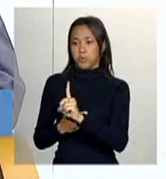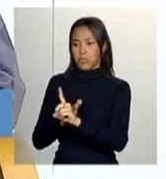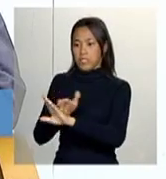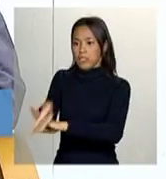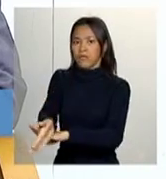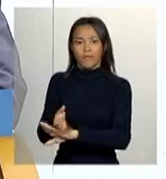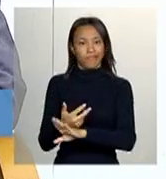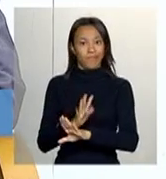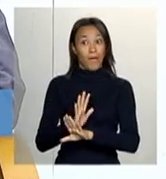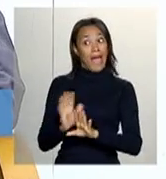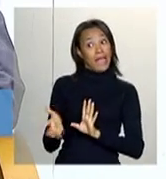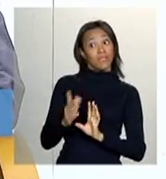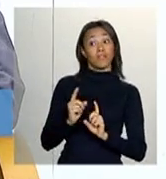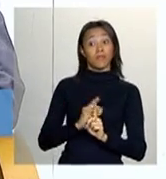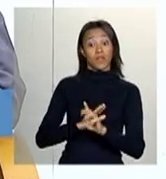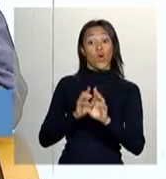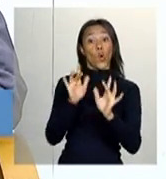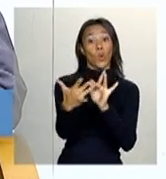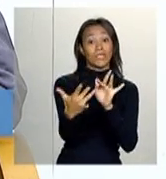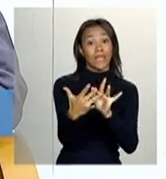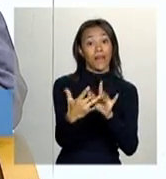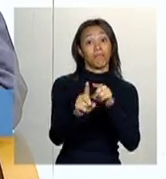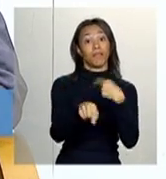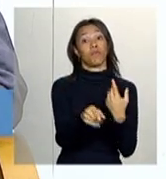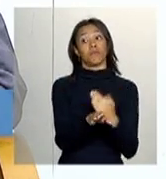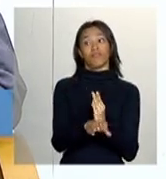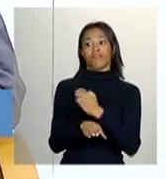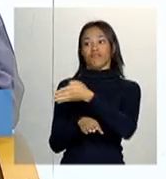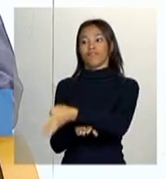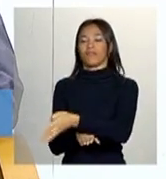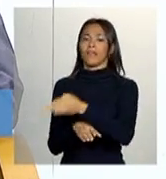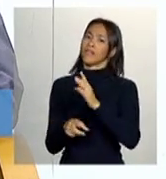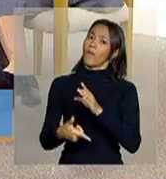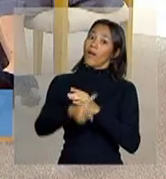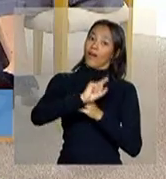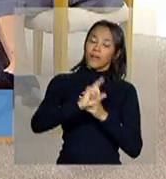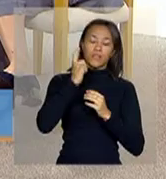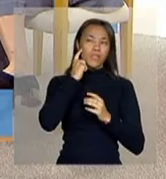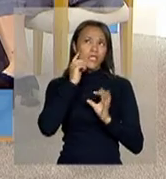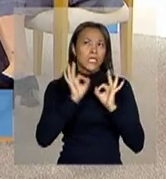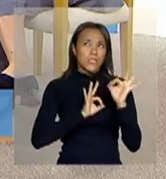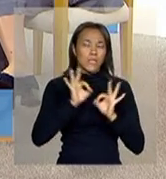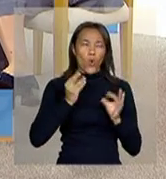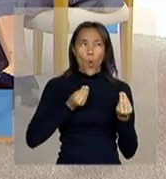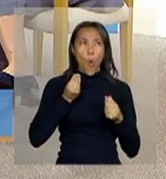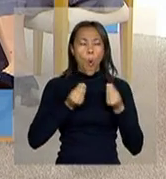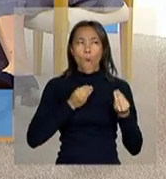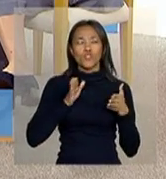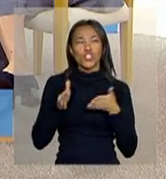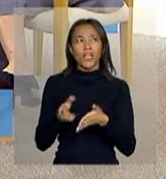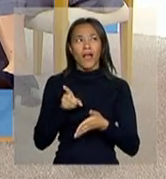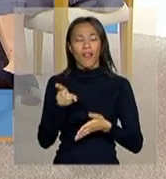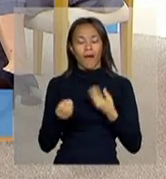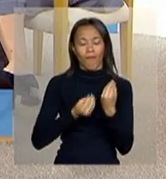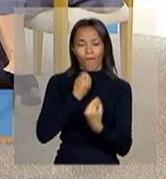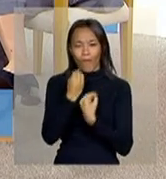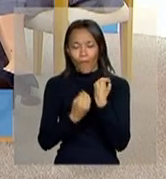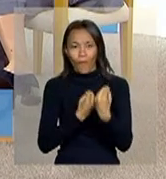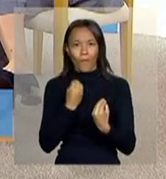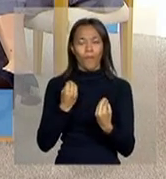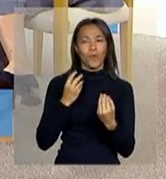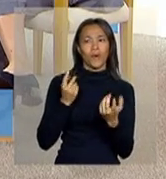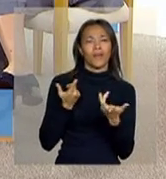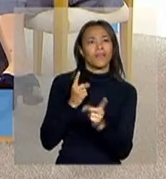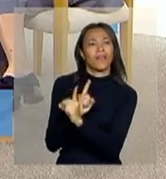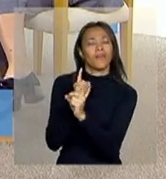meio de campo, né? Então, e para isso, então, o gestor tem que planejar a ação, né? A necessidade de ir com